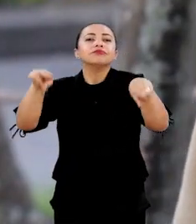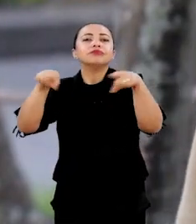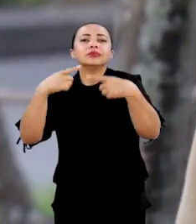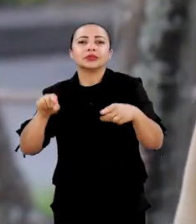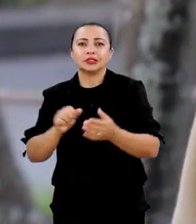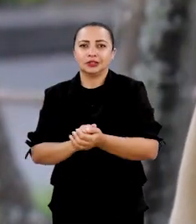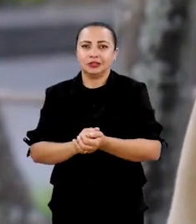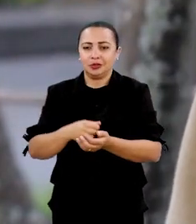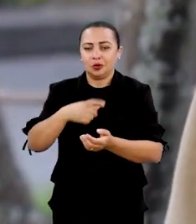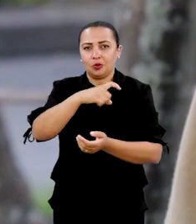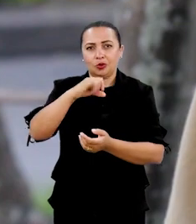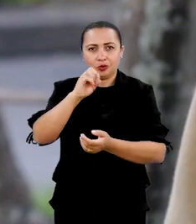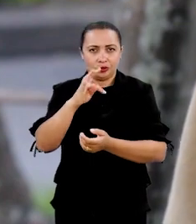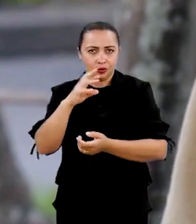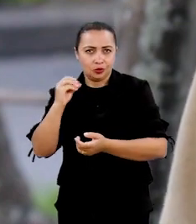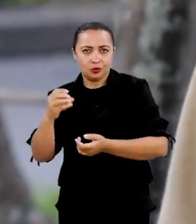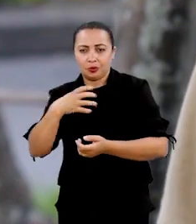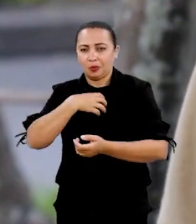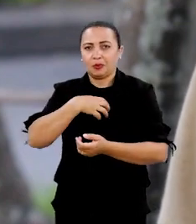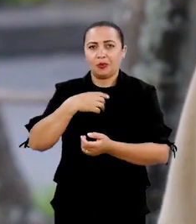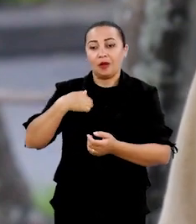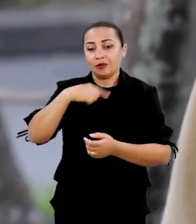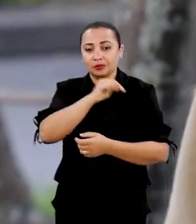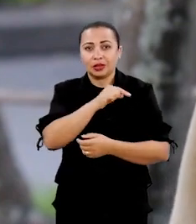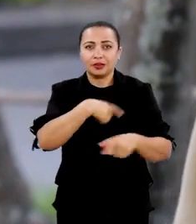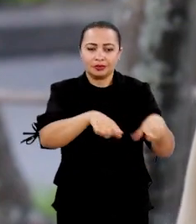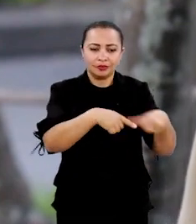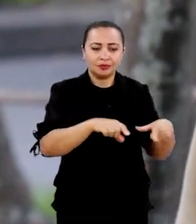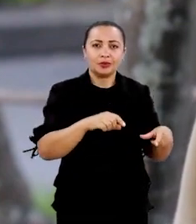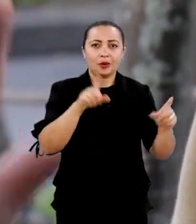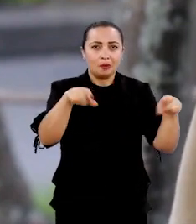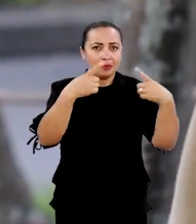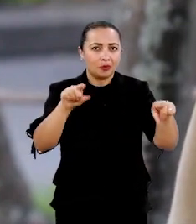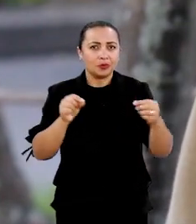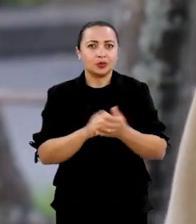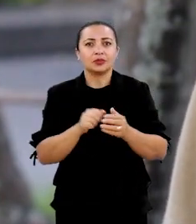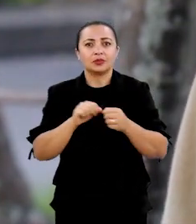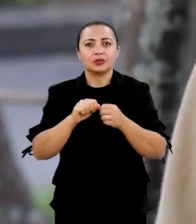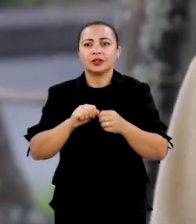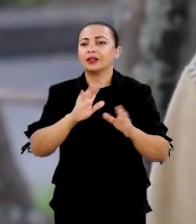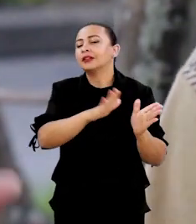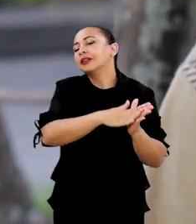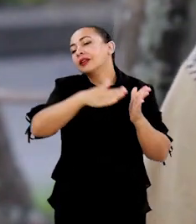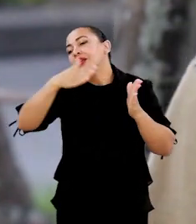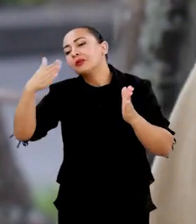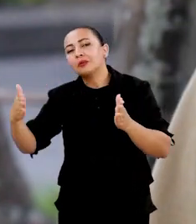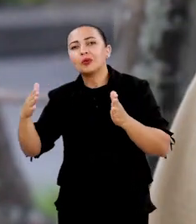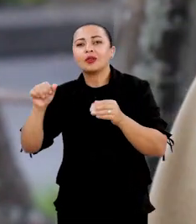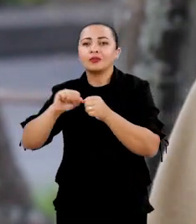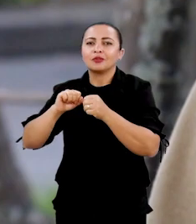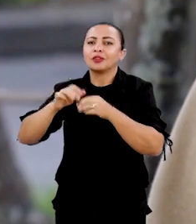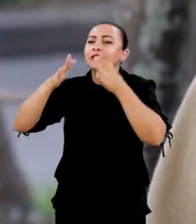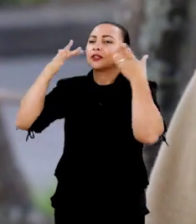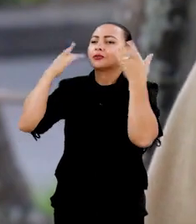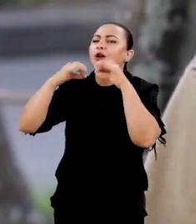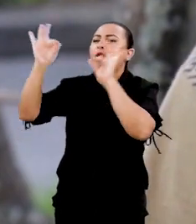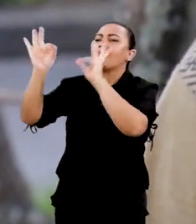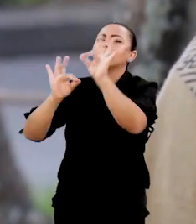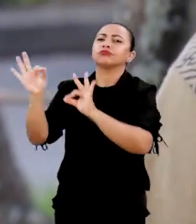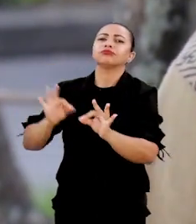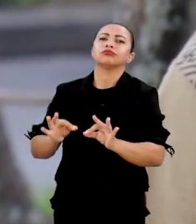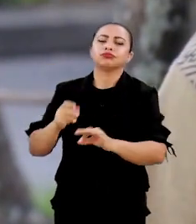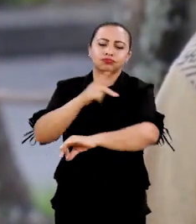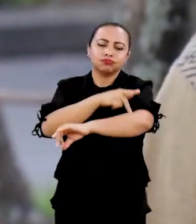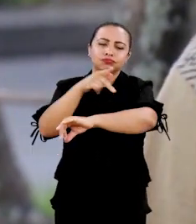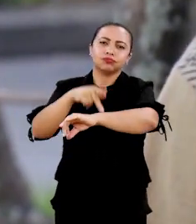Xisto Bahia. Então, eu vou estar ali trabalhando com as músicas que são atribuídas a Xisto e a partir disso eu monto um espetáculo